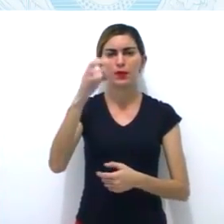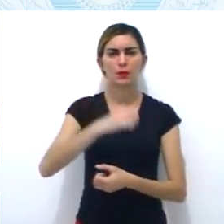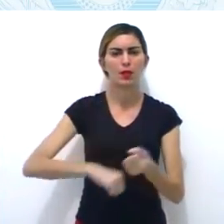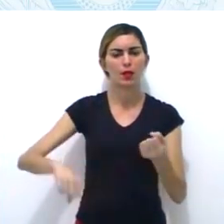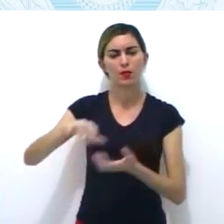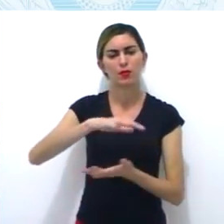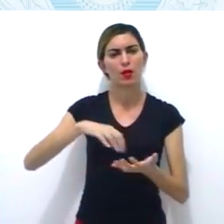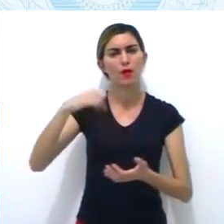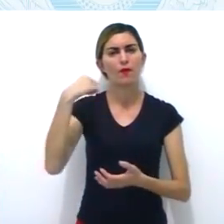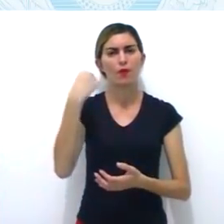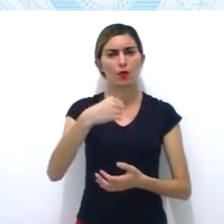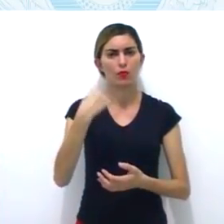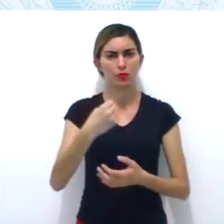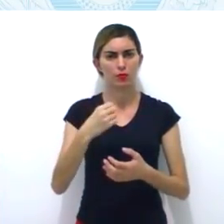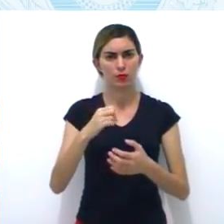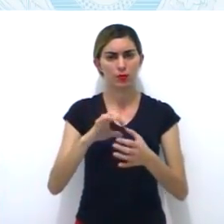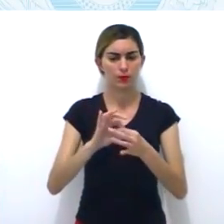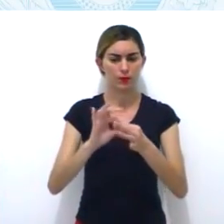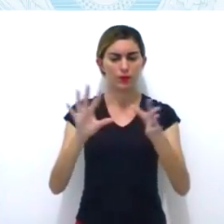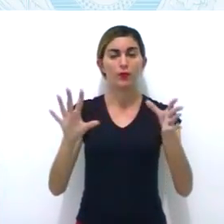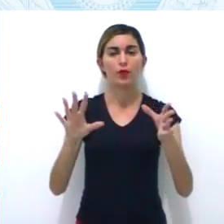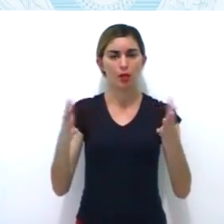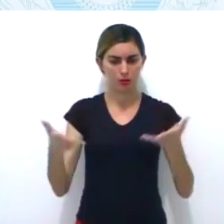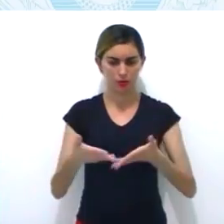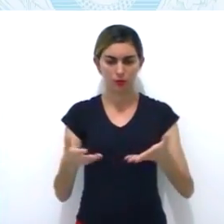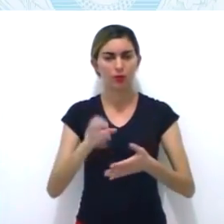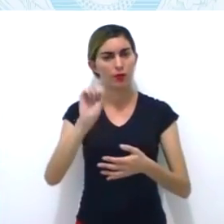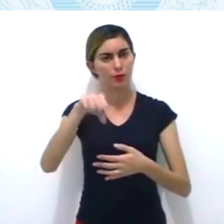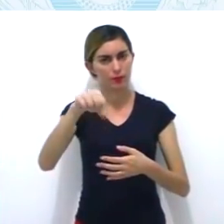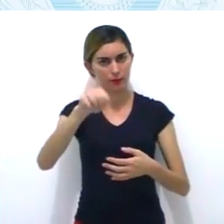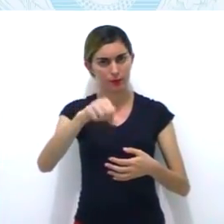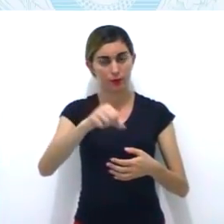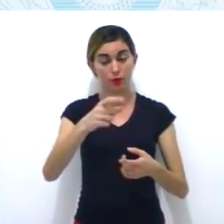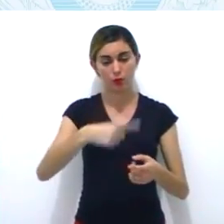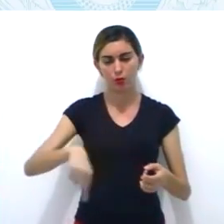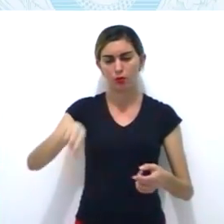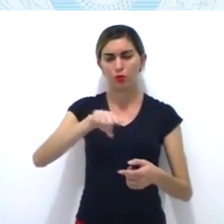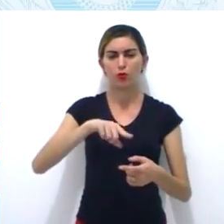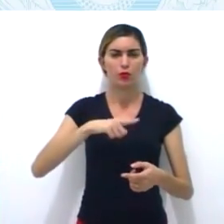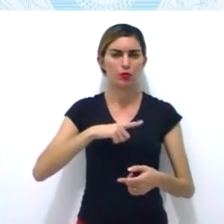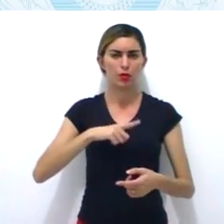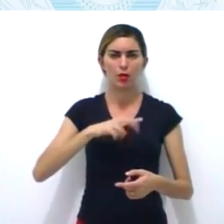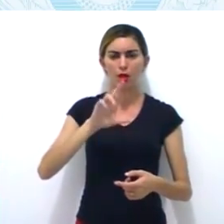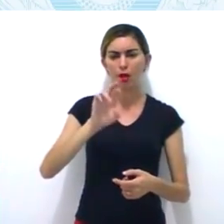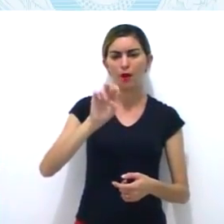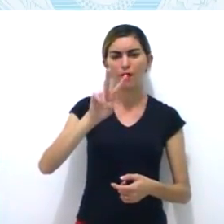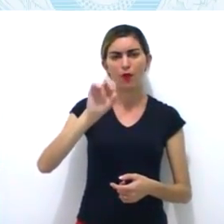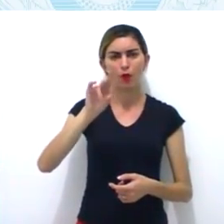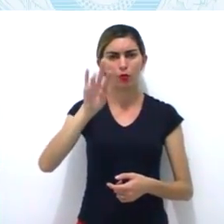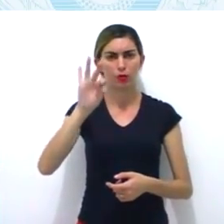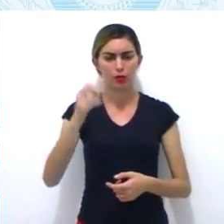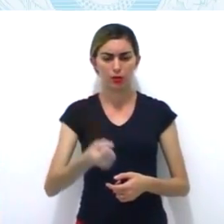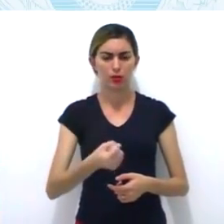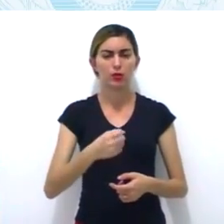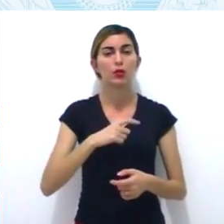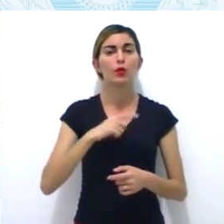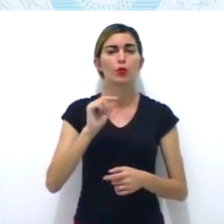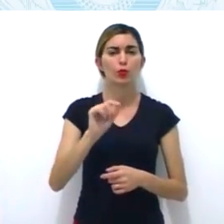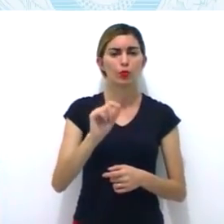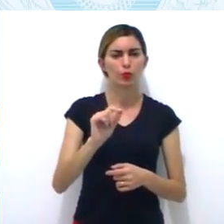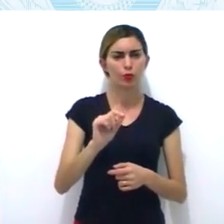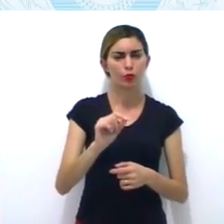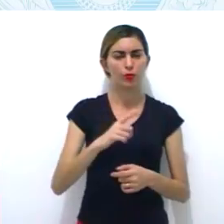cunhos que tinham como finalidade o quê? A separação do Brasil de Portugal. Mas não tem eles, não.